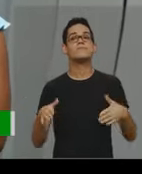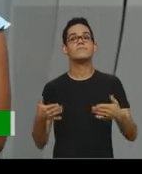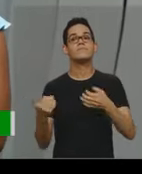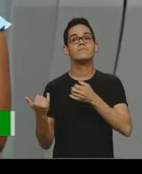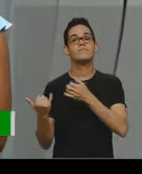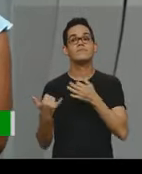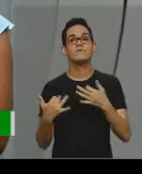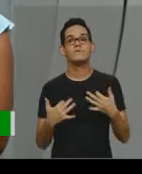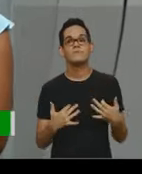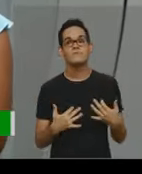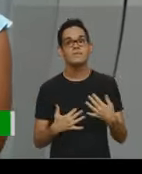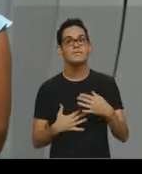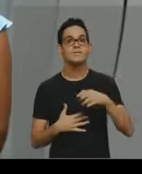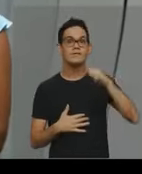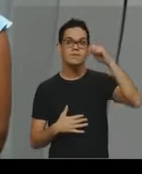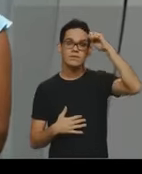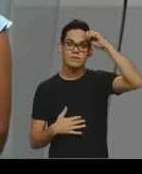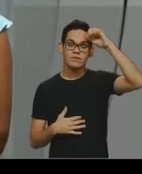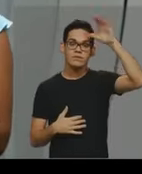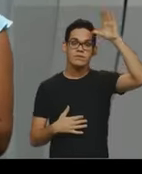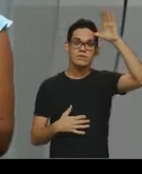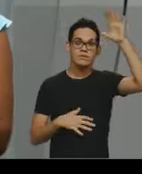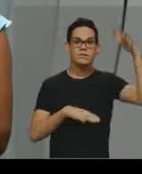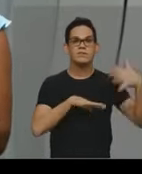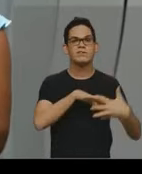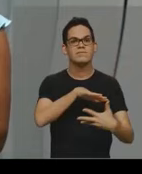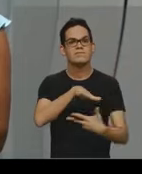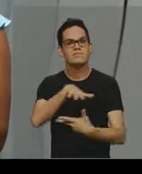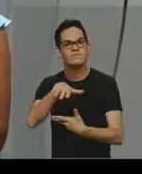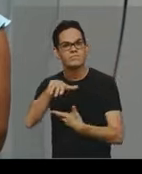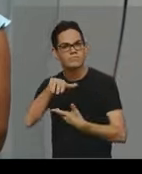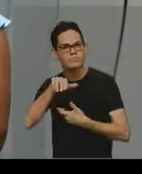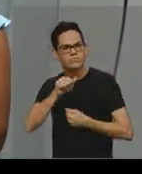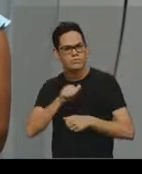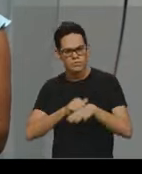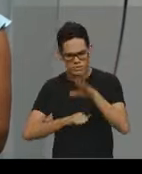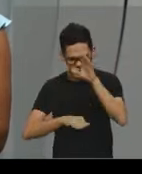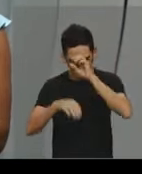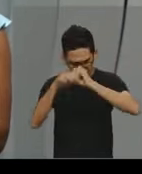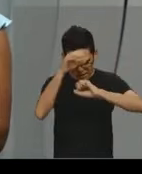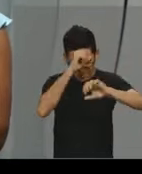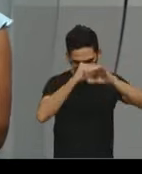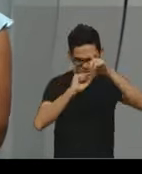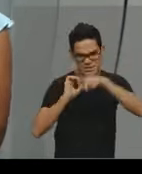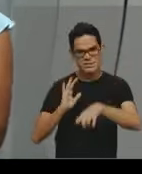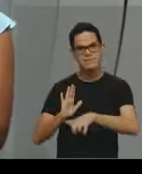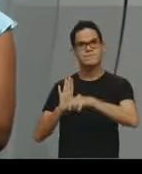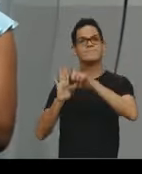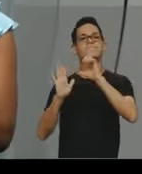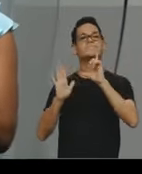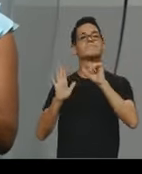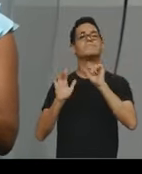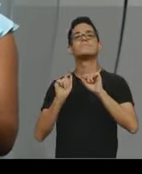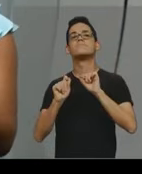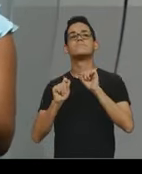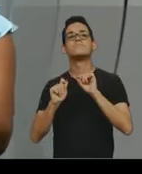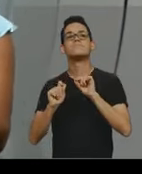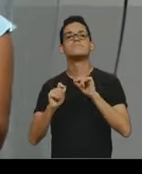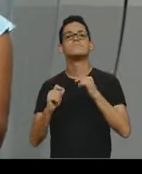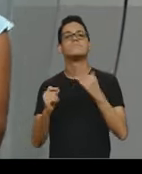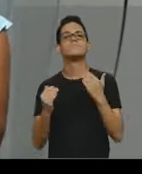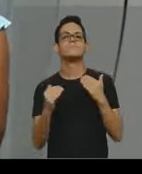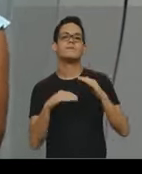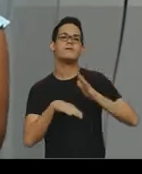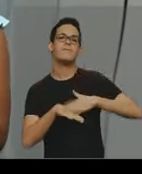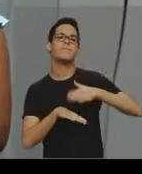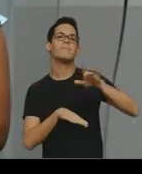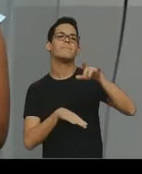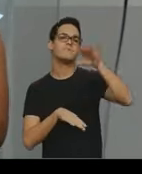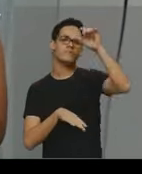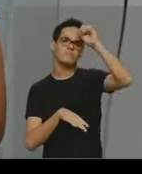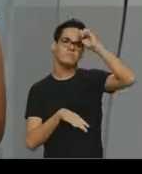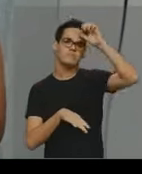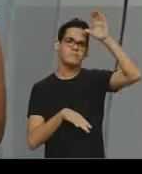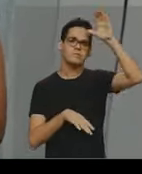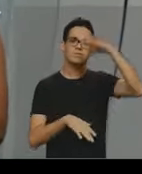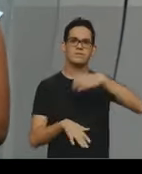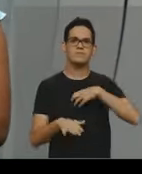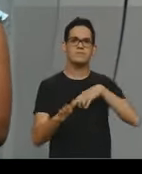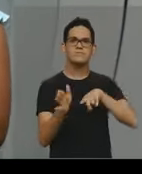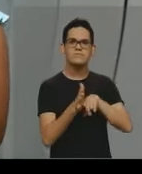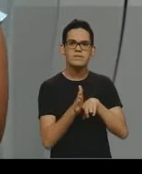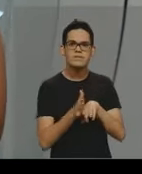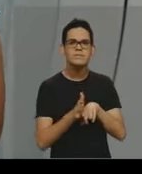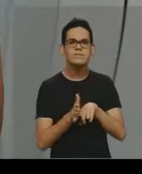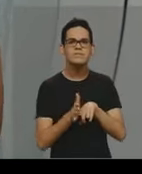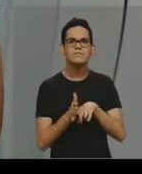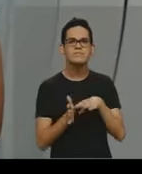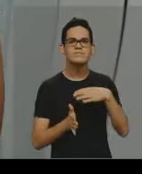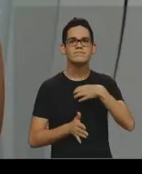disse que o conhecimento de mundo, o conhecimento prévio, ele está para além do conhecimento científico.